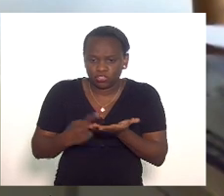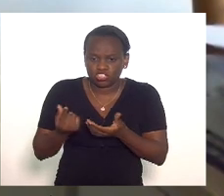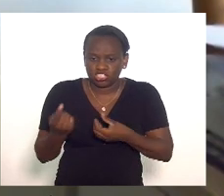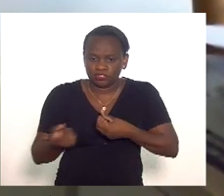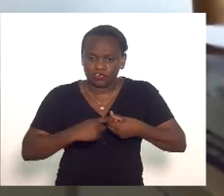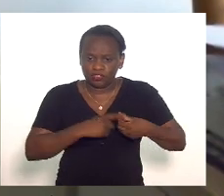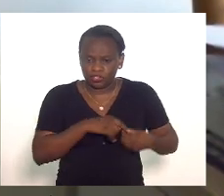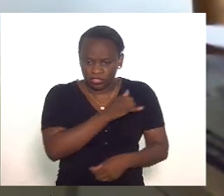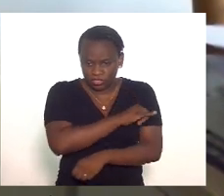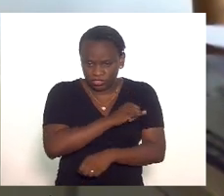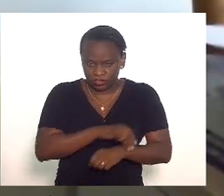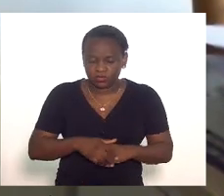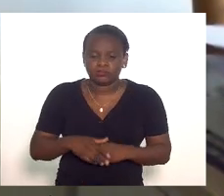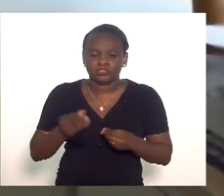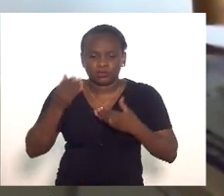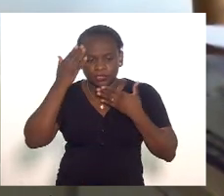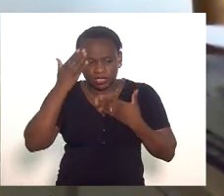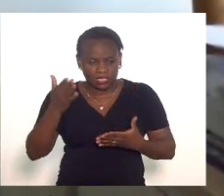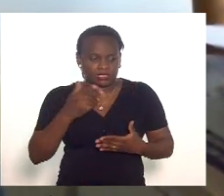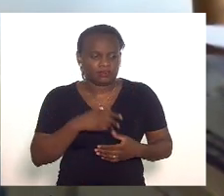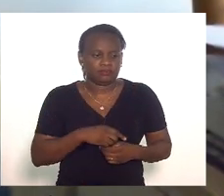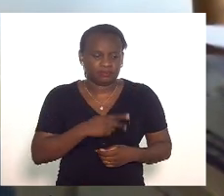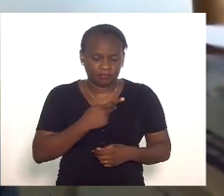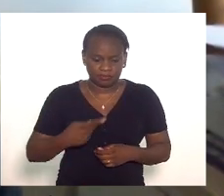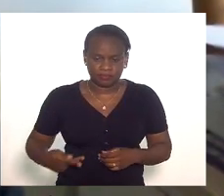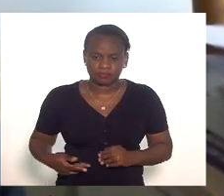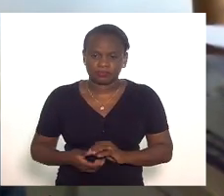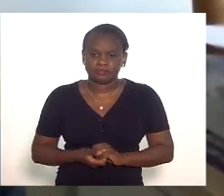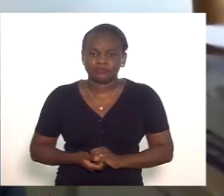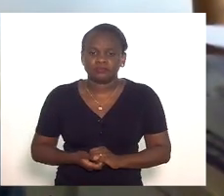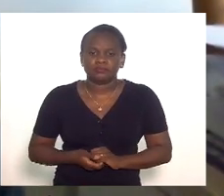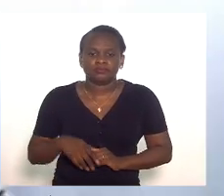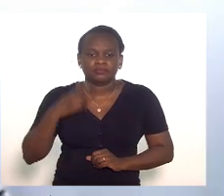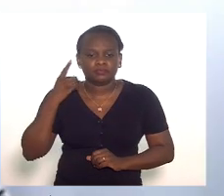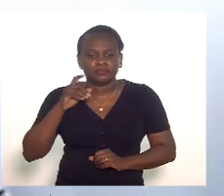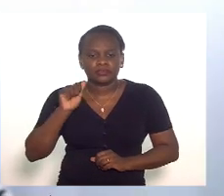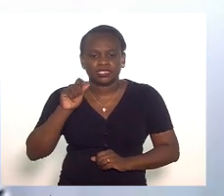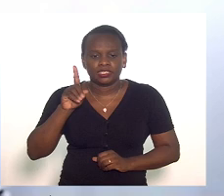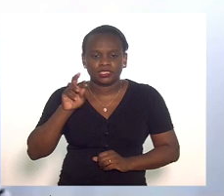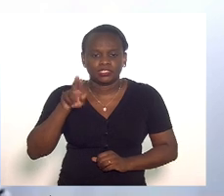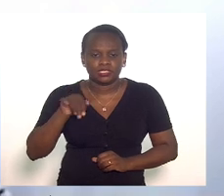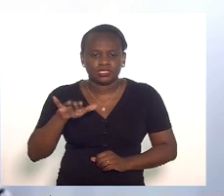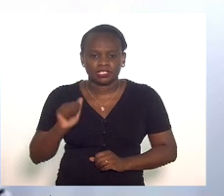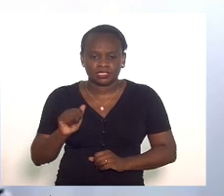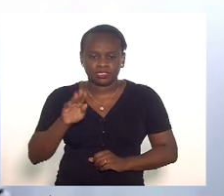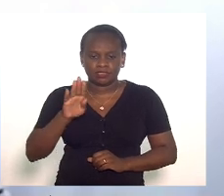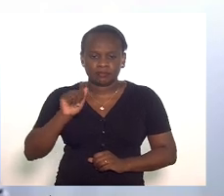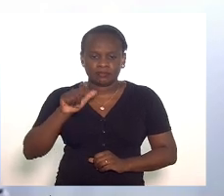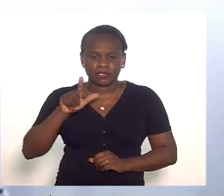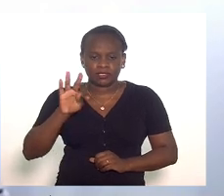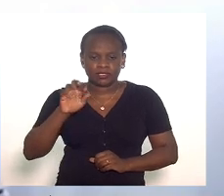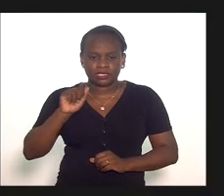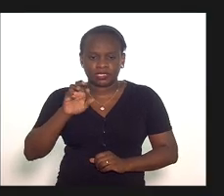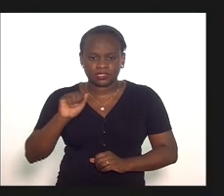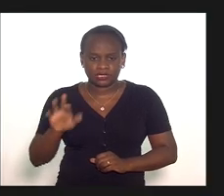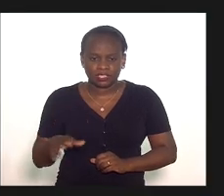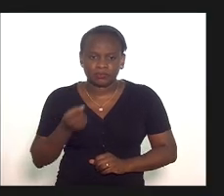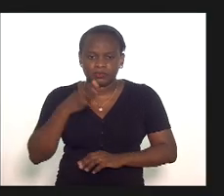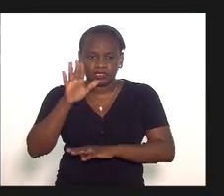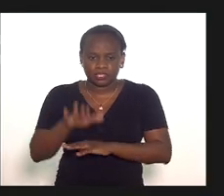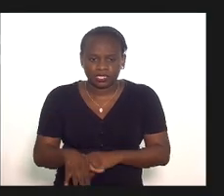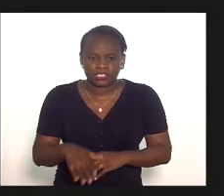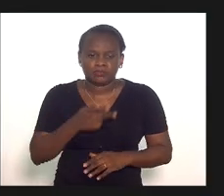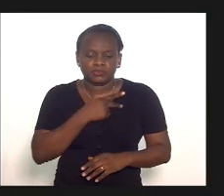recuperação fiscal muito obrigado senhora presidente deputada Adriana Baltazar boa tarde